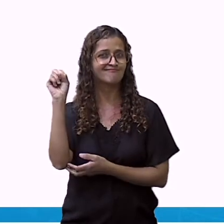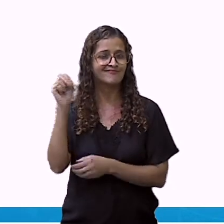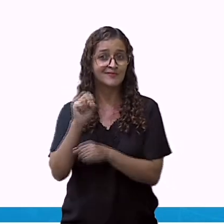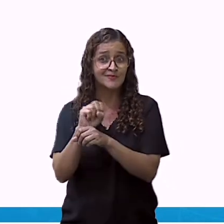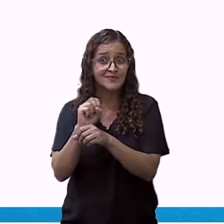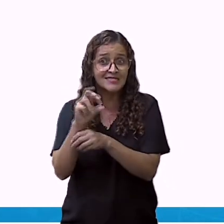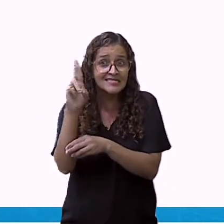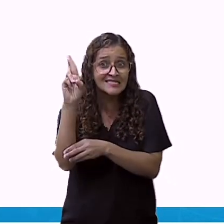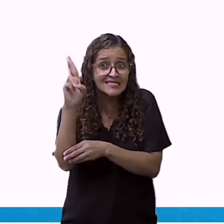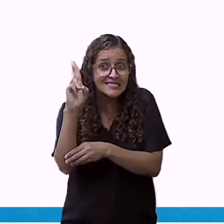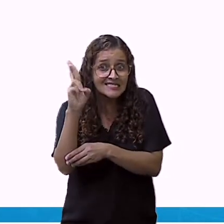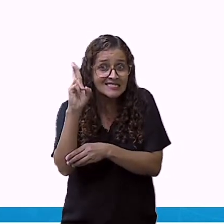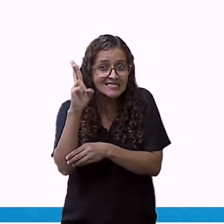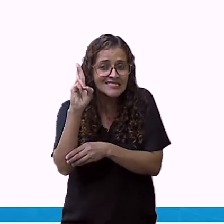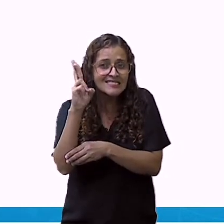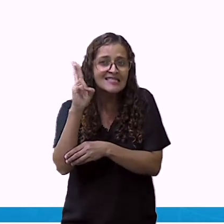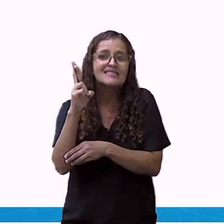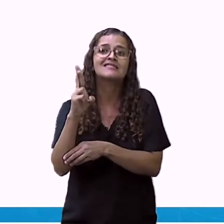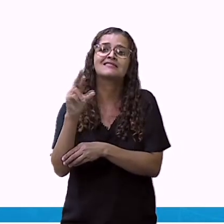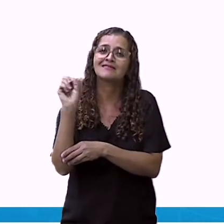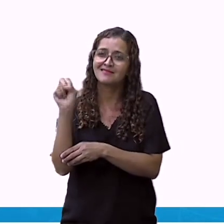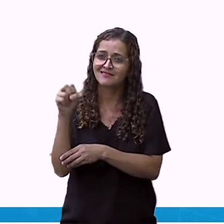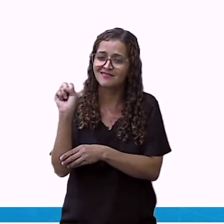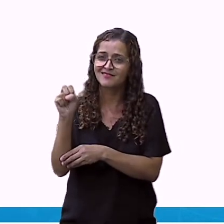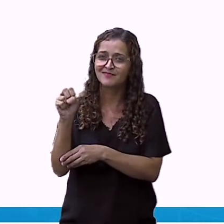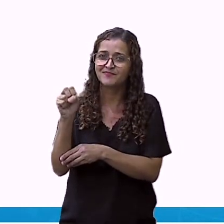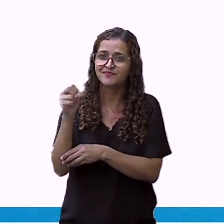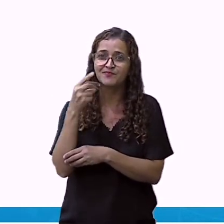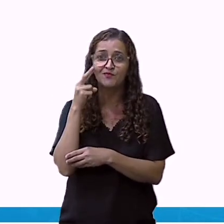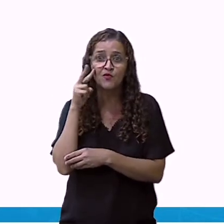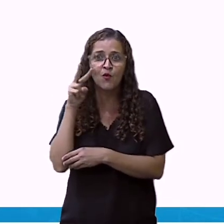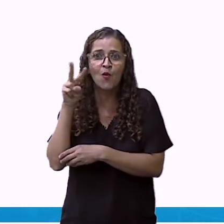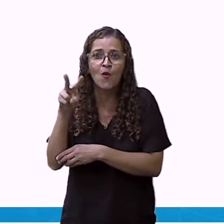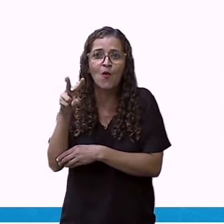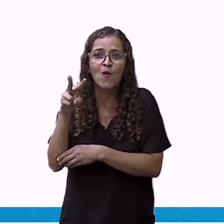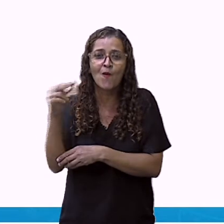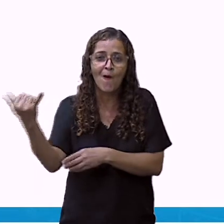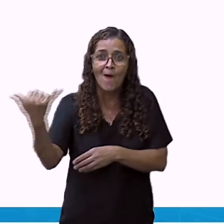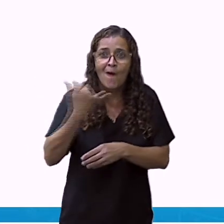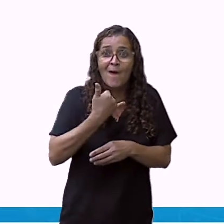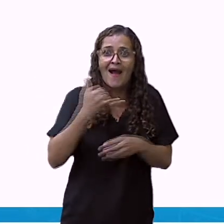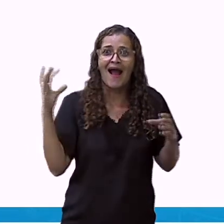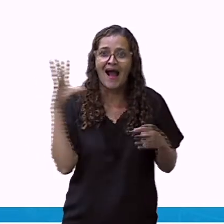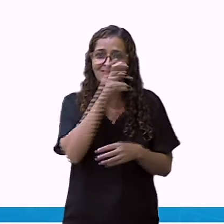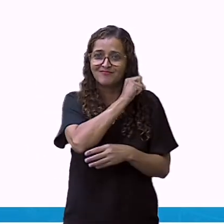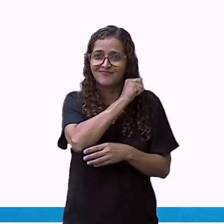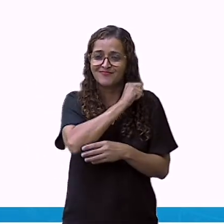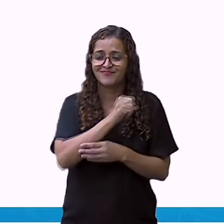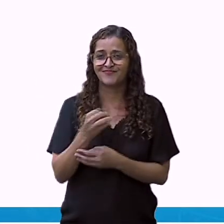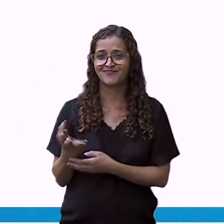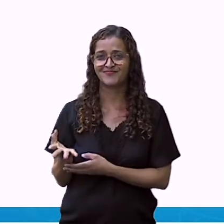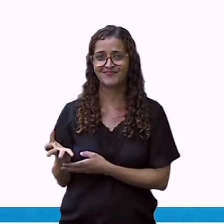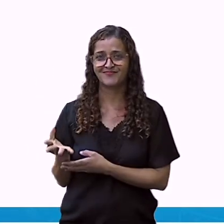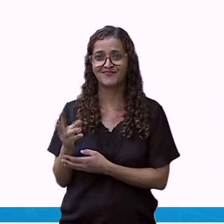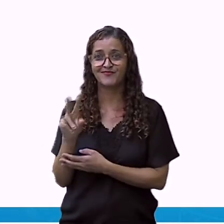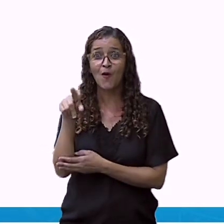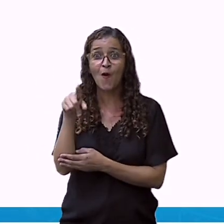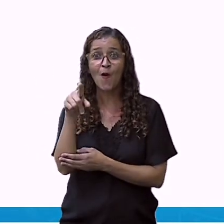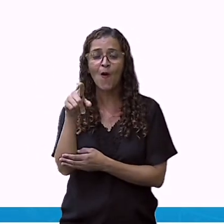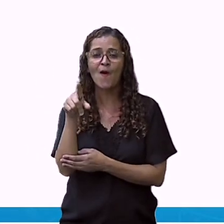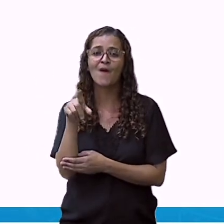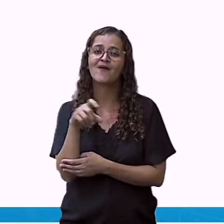qual a primeira estação que vai aparecer aqui? Vamos ver se vocês conseguem falar primeiro. Vamos ver, olha aqui, o